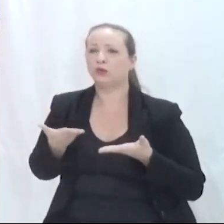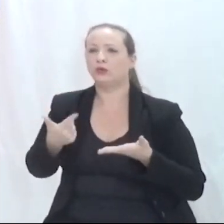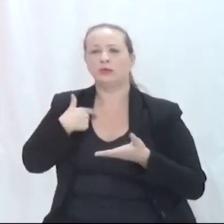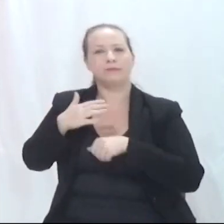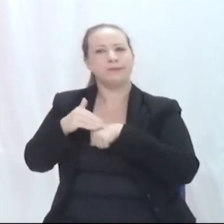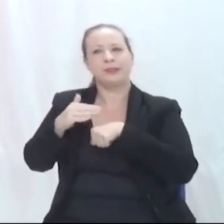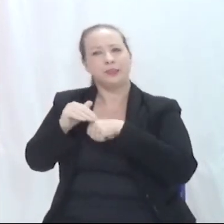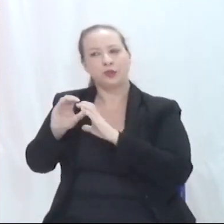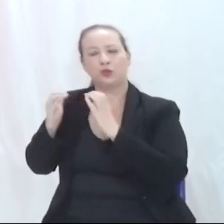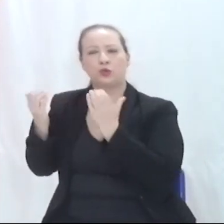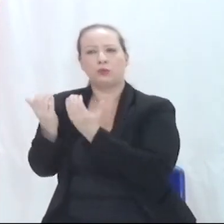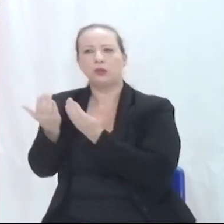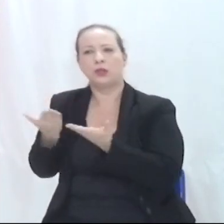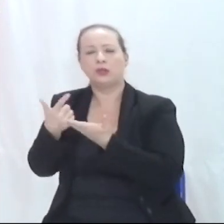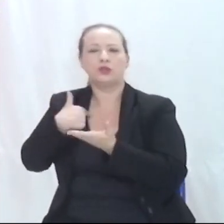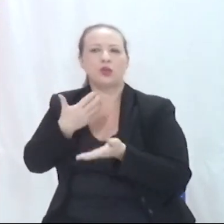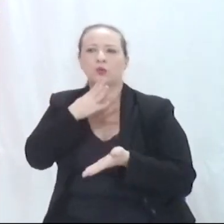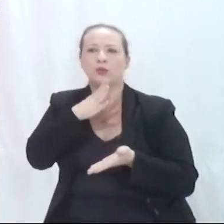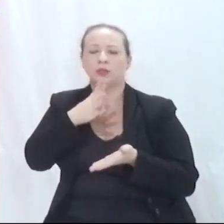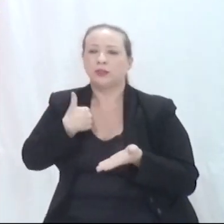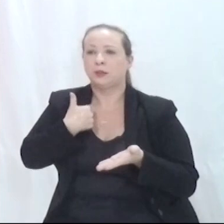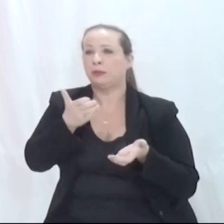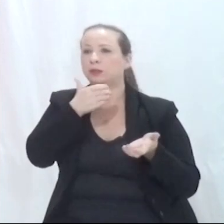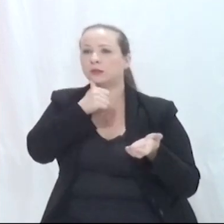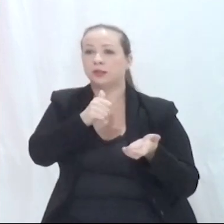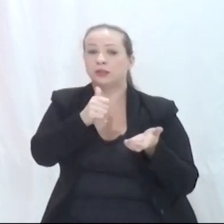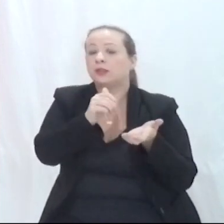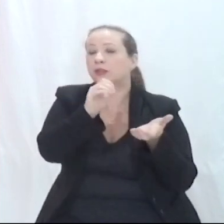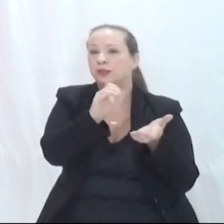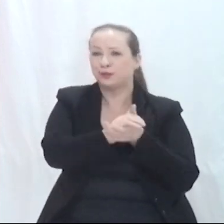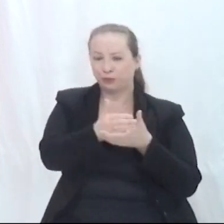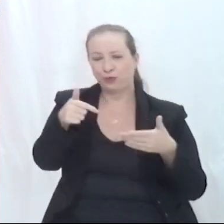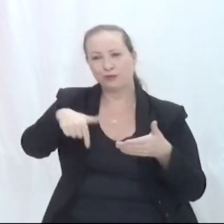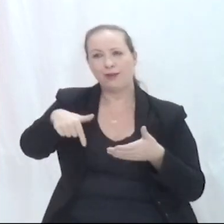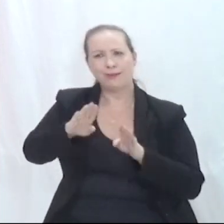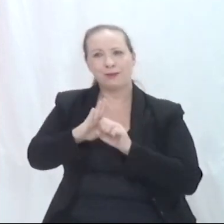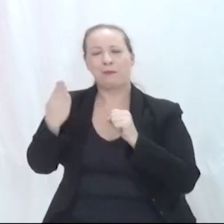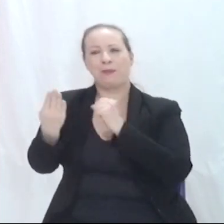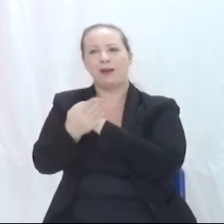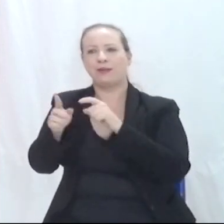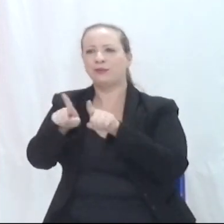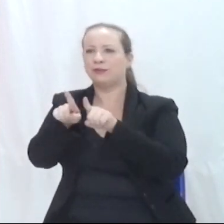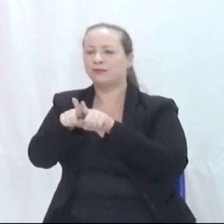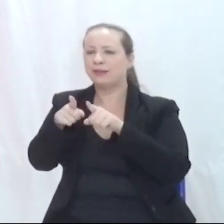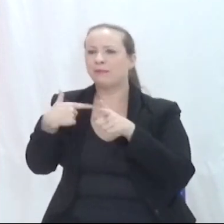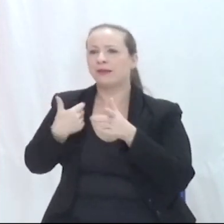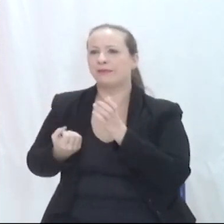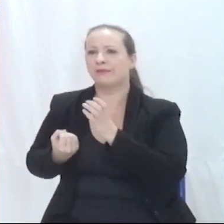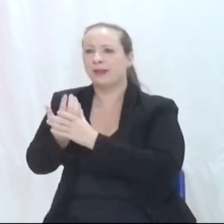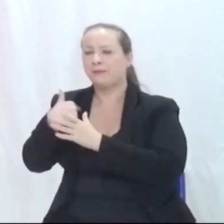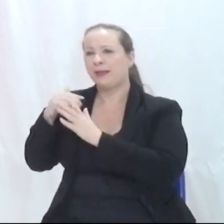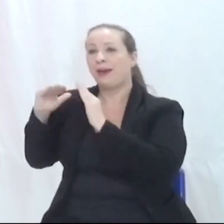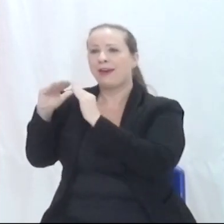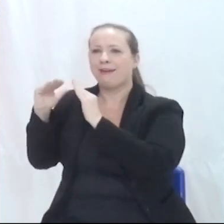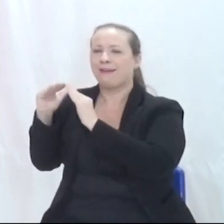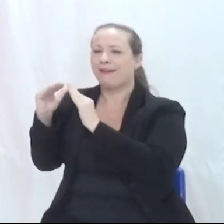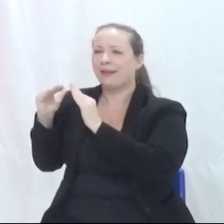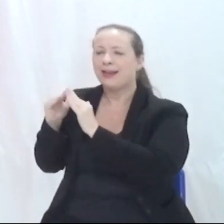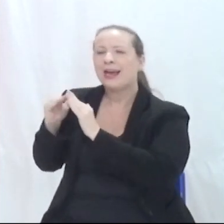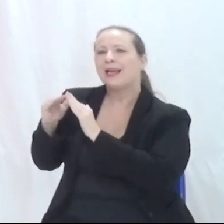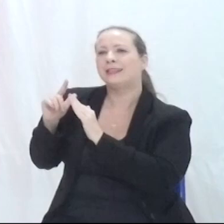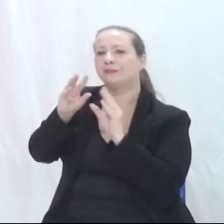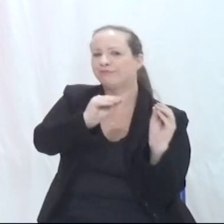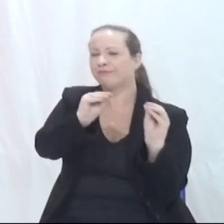comunidade, porque aqui conheci minha esposa, vereador presidente, e aqui agora também estamos montando uma humilde residência aqui perto para que possamos